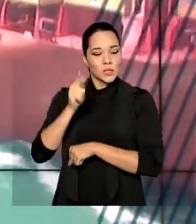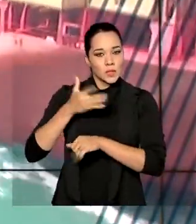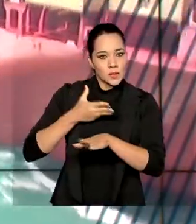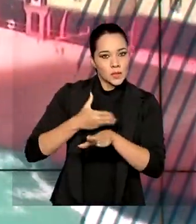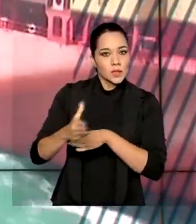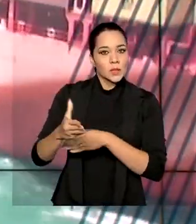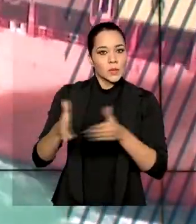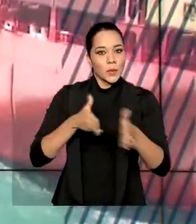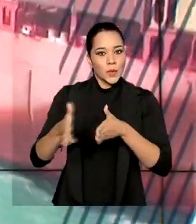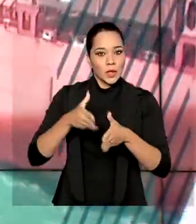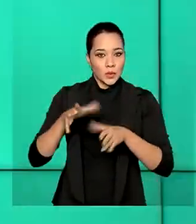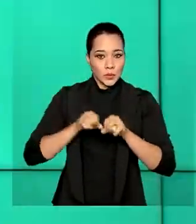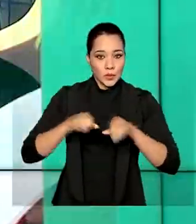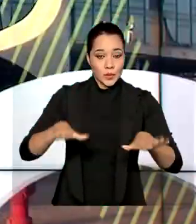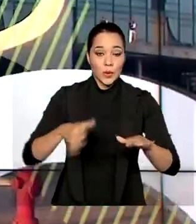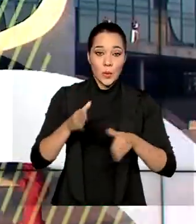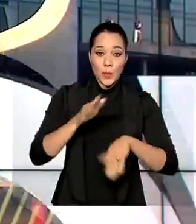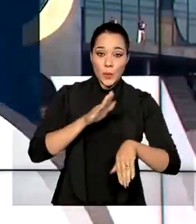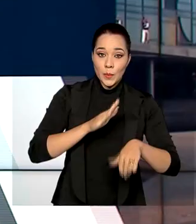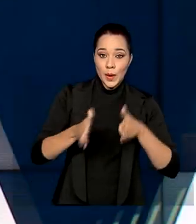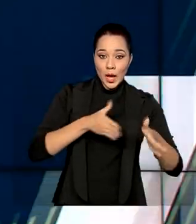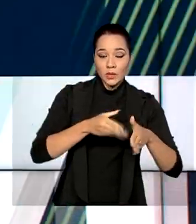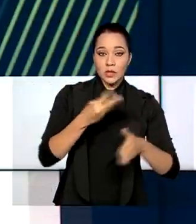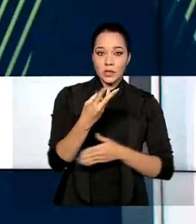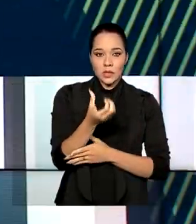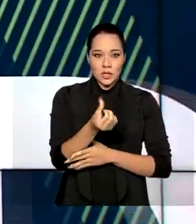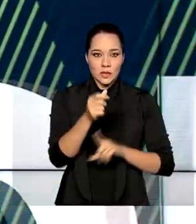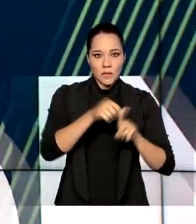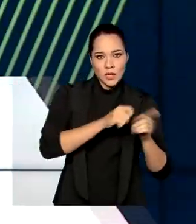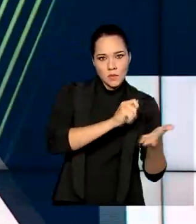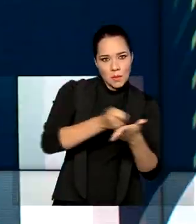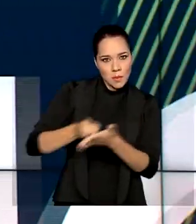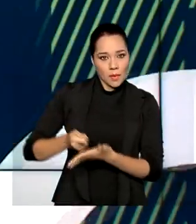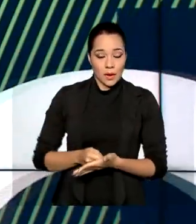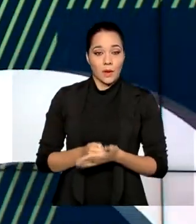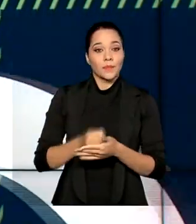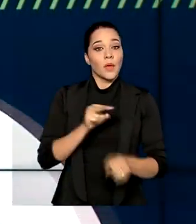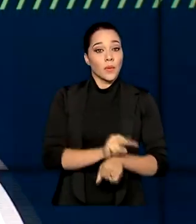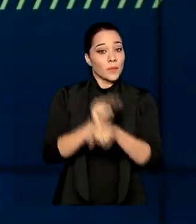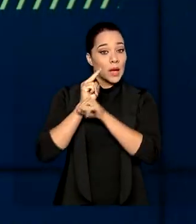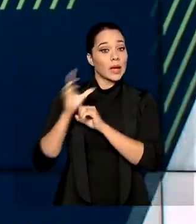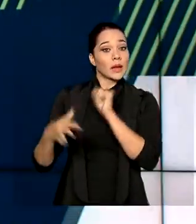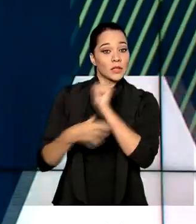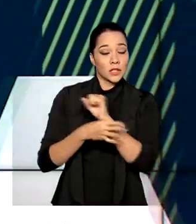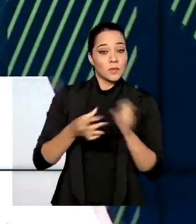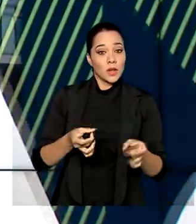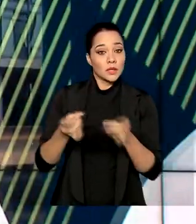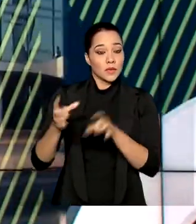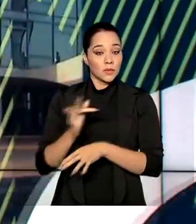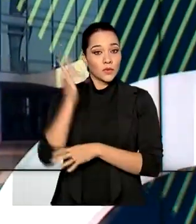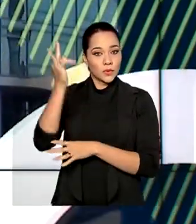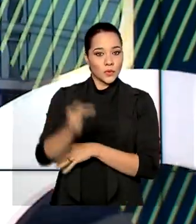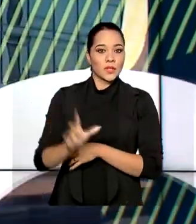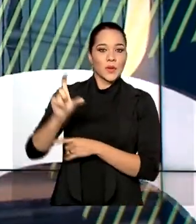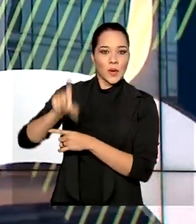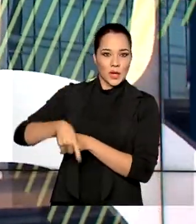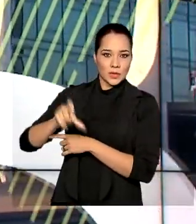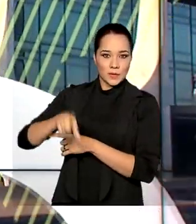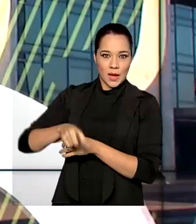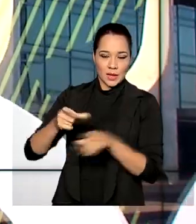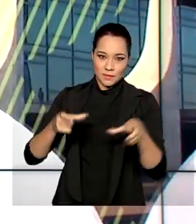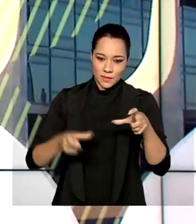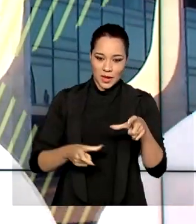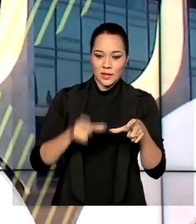com prazo de até 36 meses para pagar. O financiamento é garantido pelas ventas futuras com as máquinas de